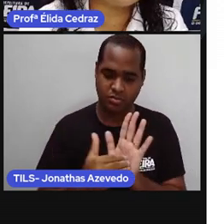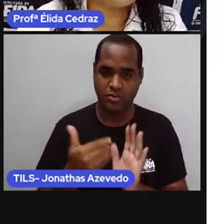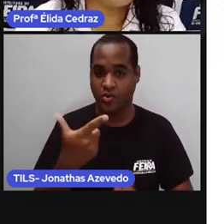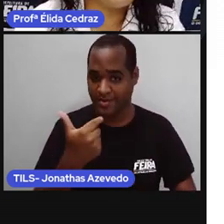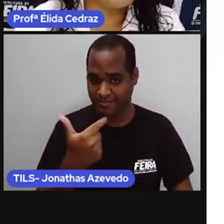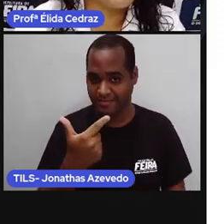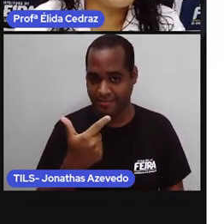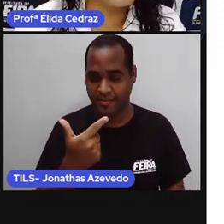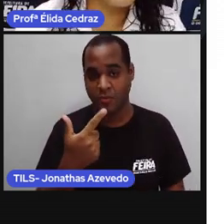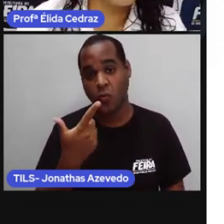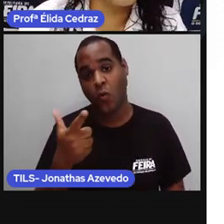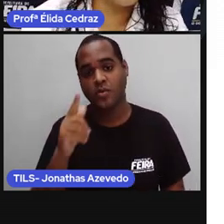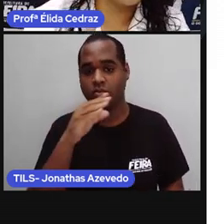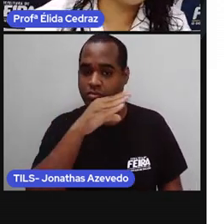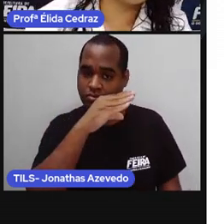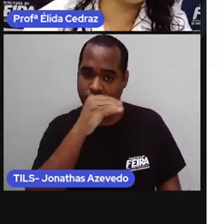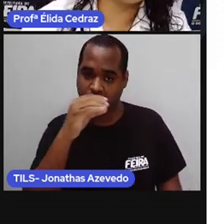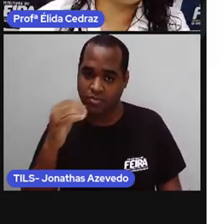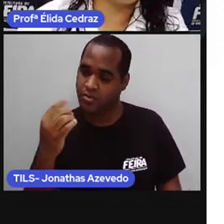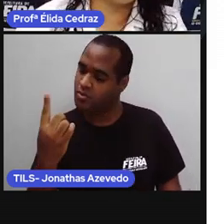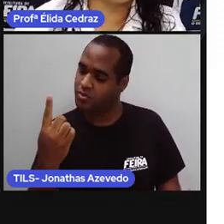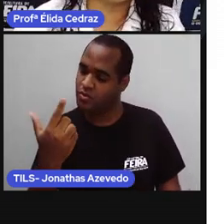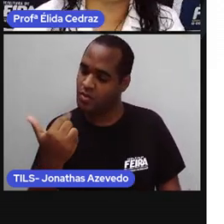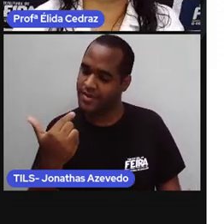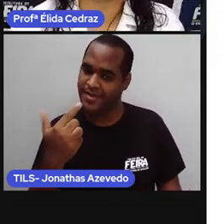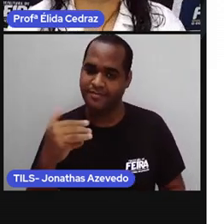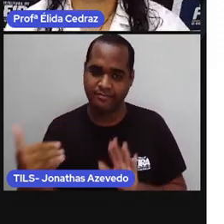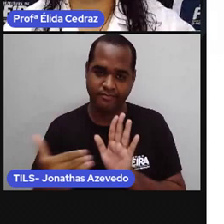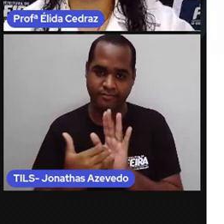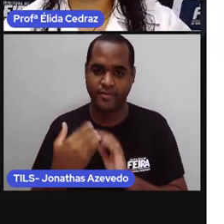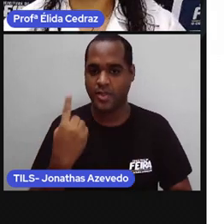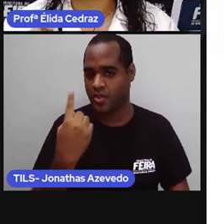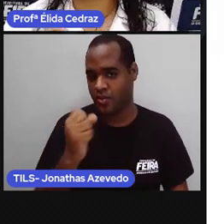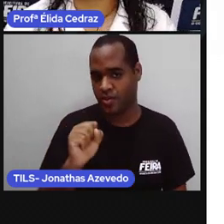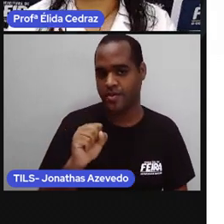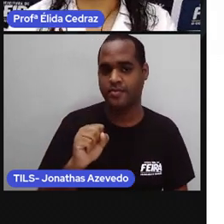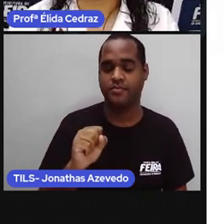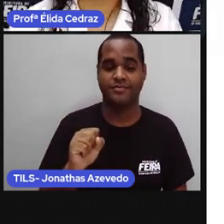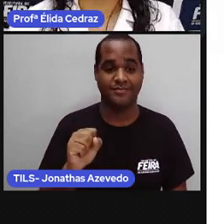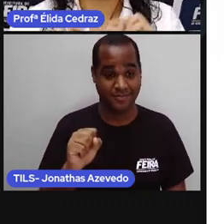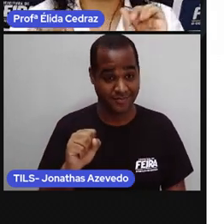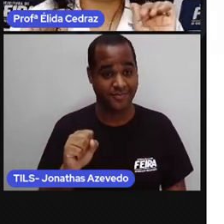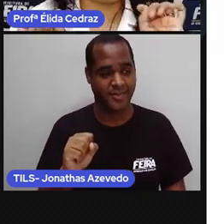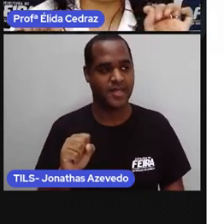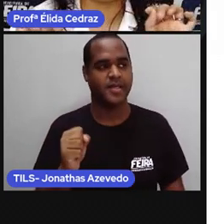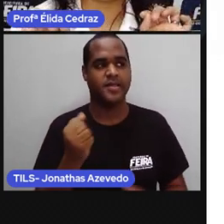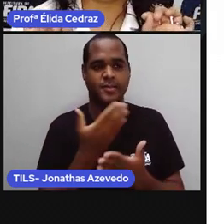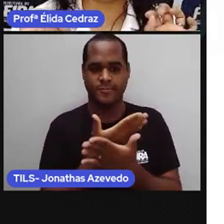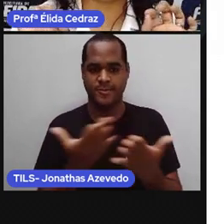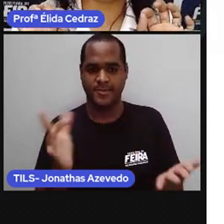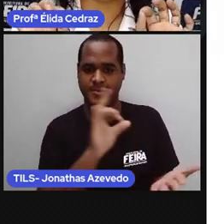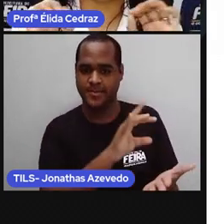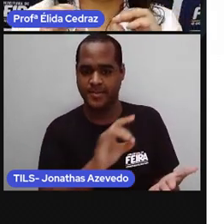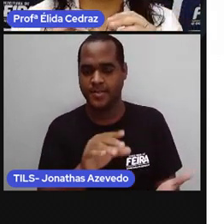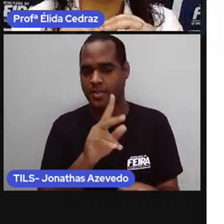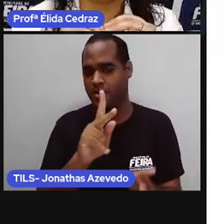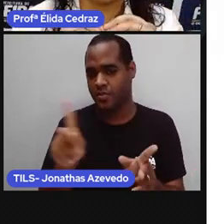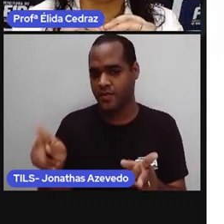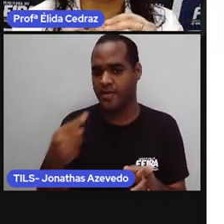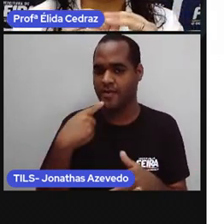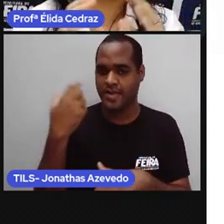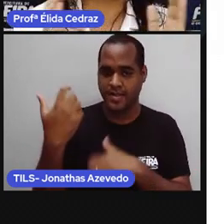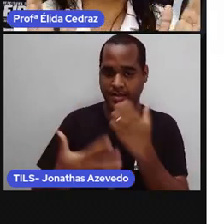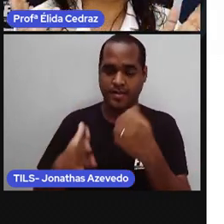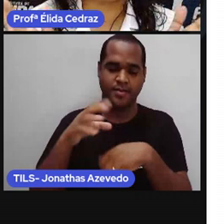12 e adolescente de 12 a 18. E aí, a PRO trouxe os